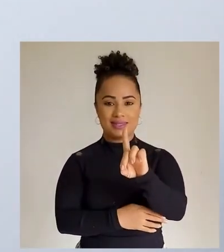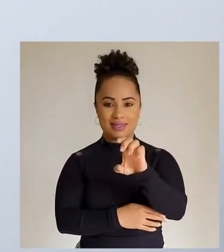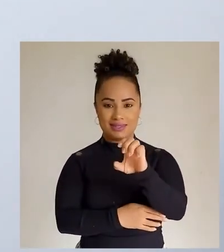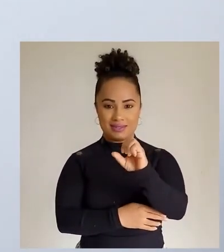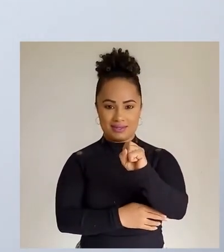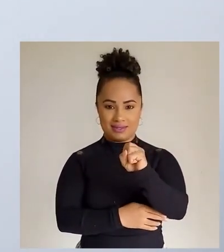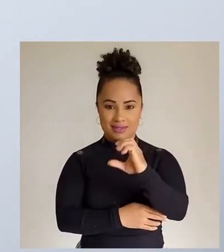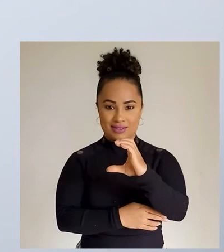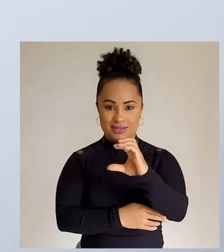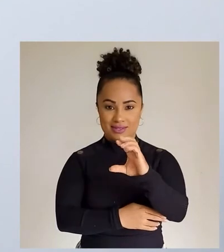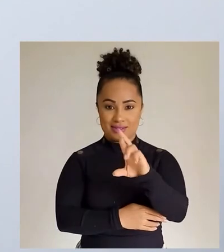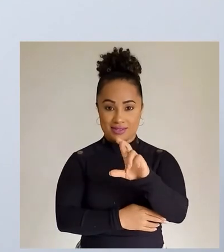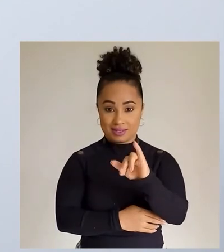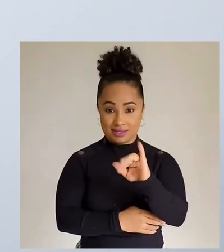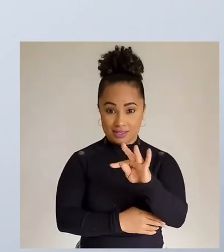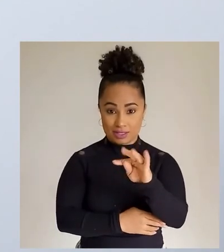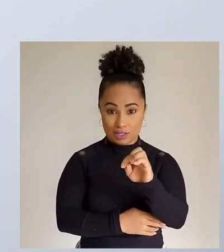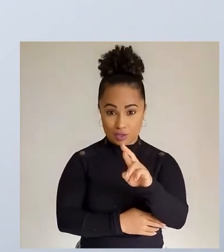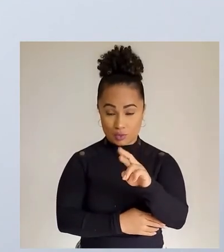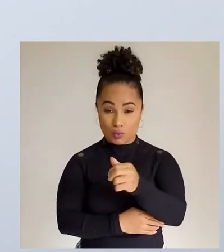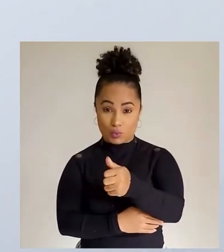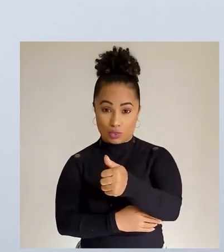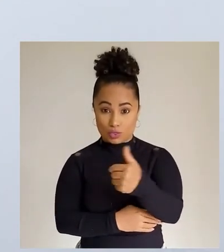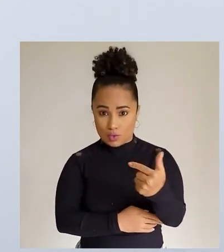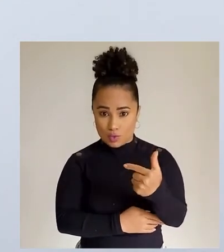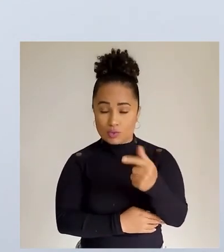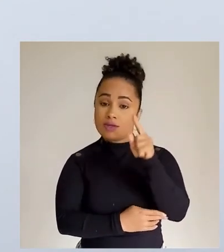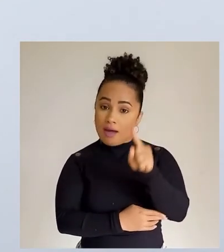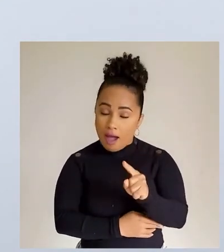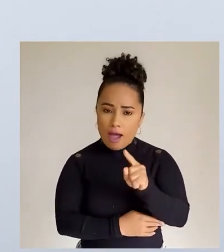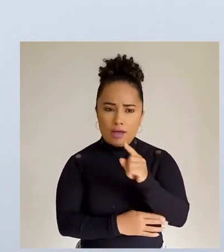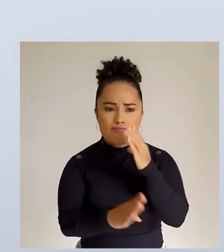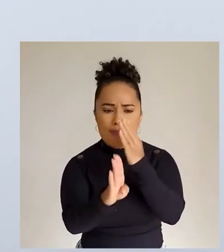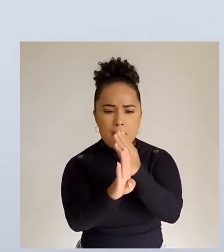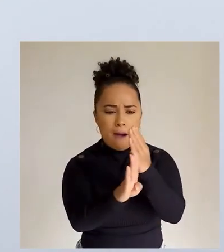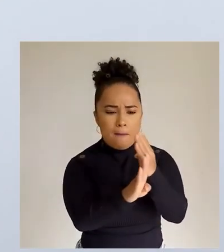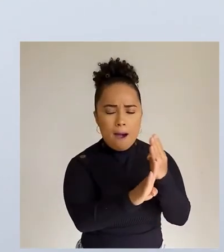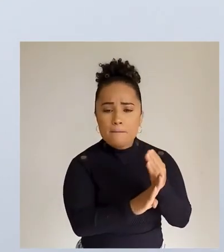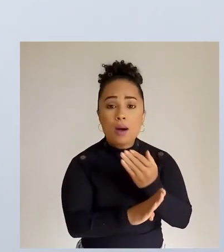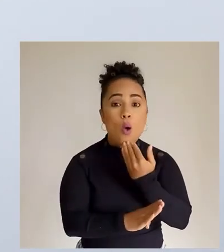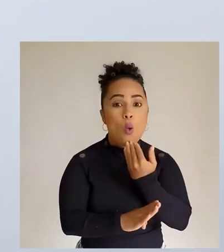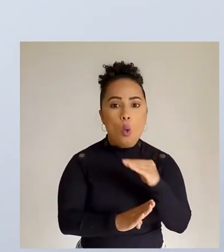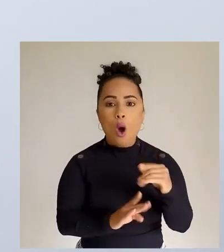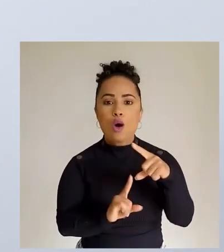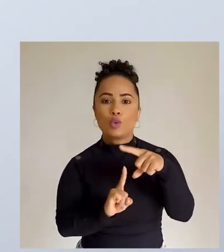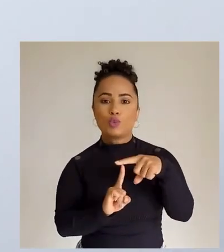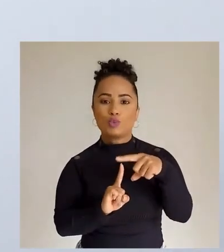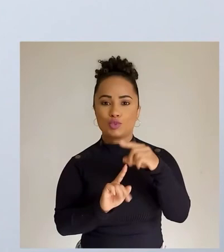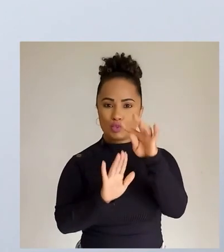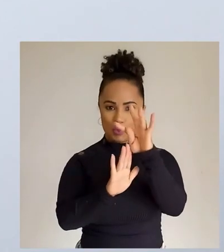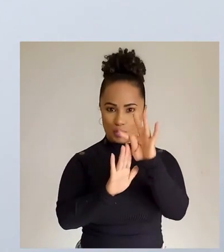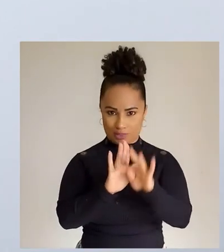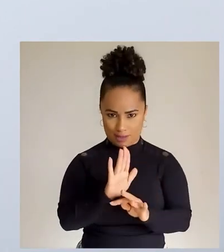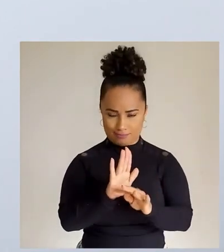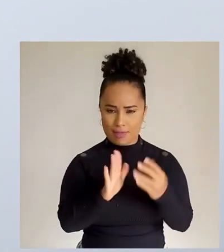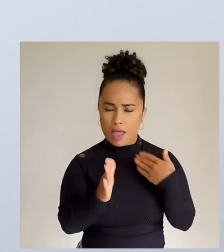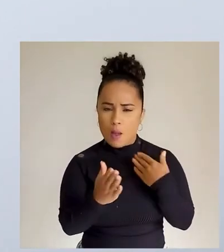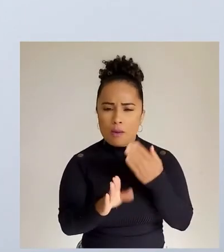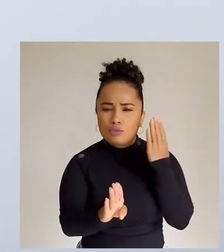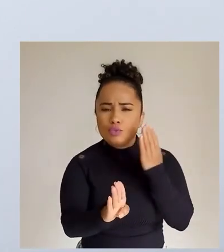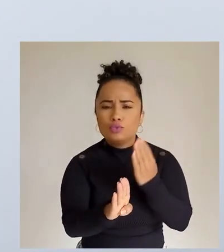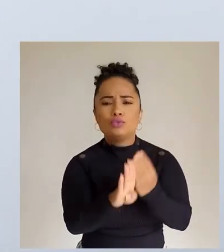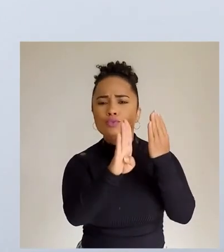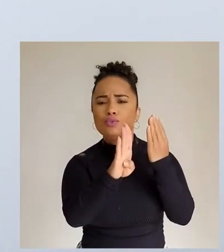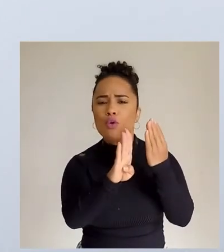o Descritor 12 é isso. Identificar a finalidade de textos de diferentes gêneros. Reconhecer